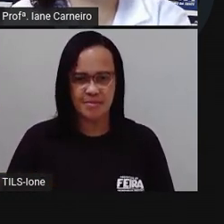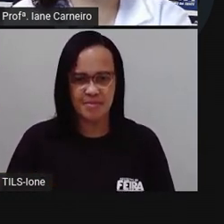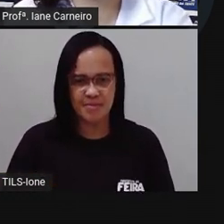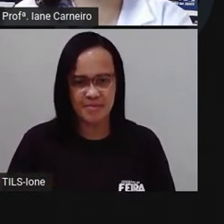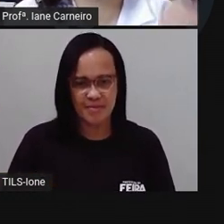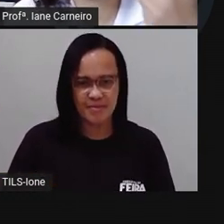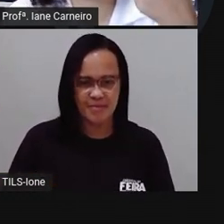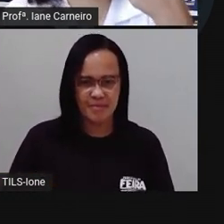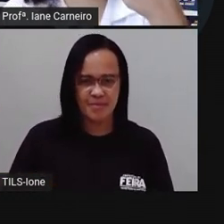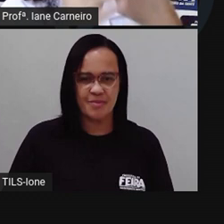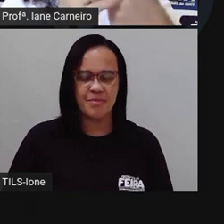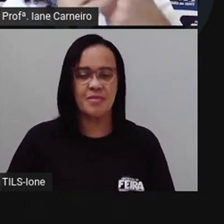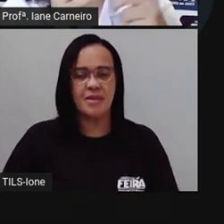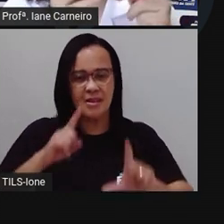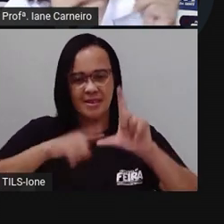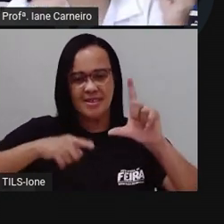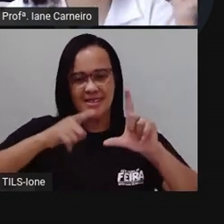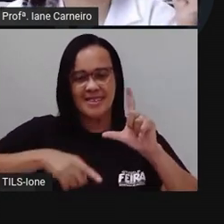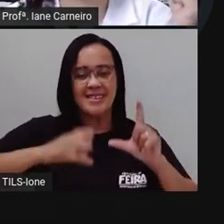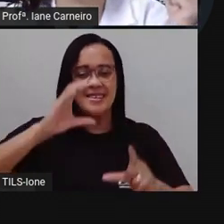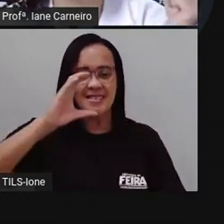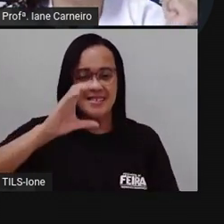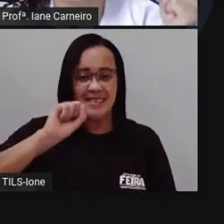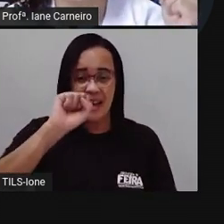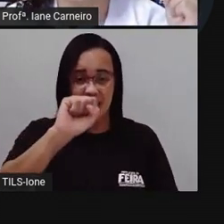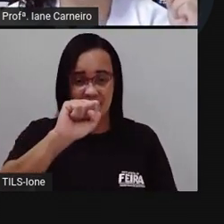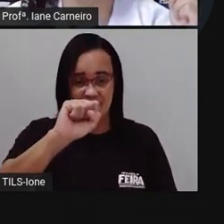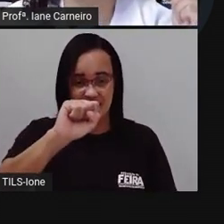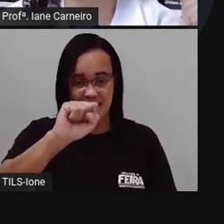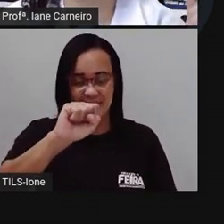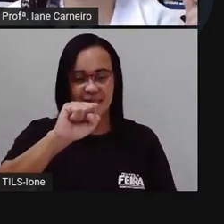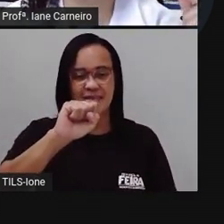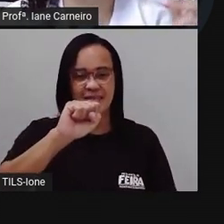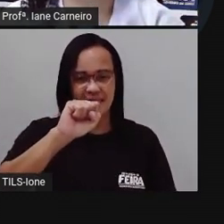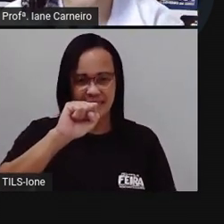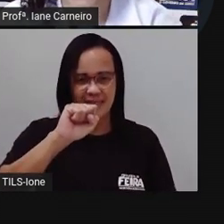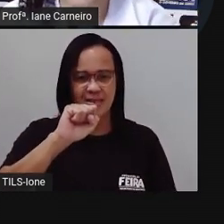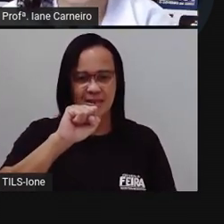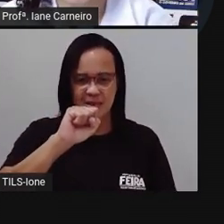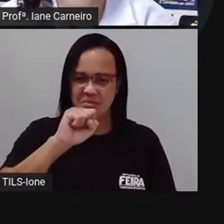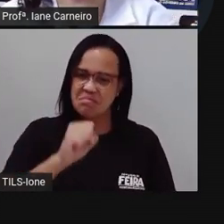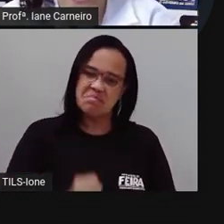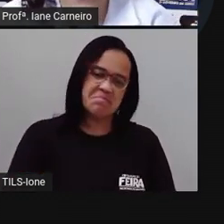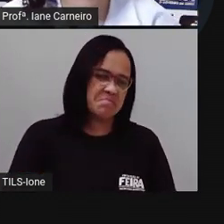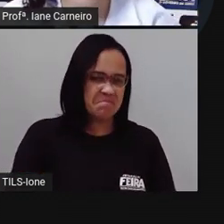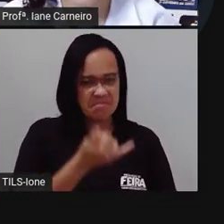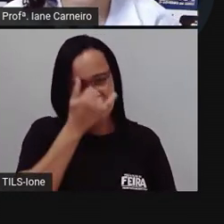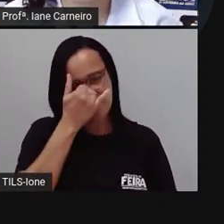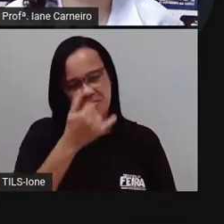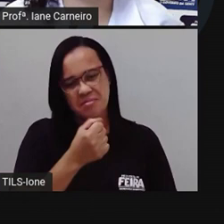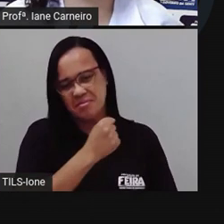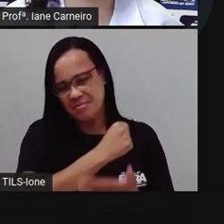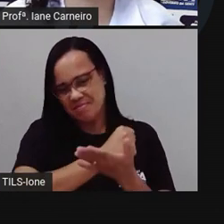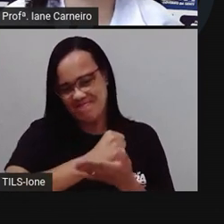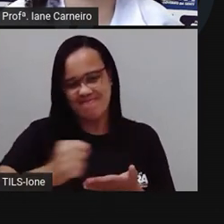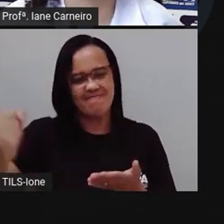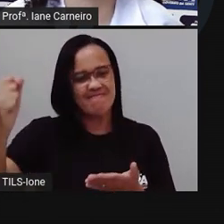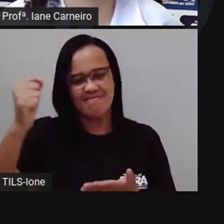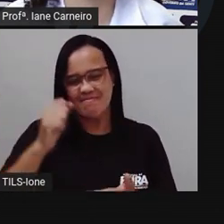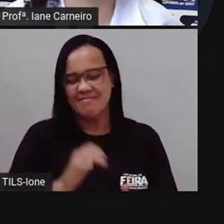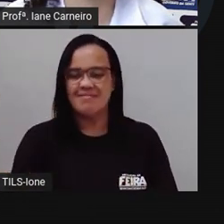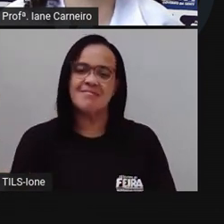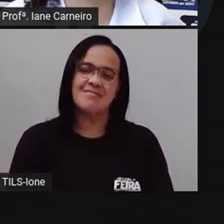A letra C. I, I, Não foi dessa vez, ó. A letra C.